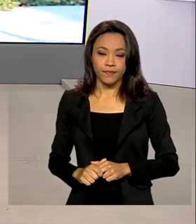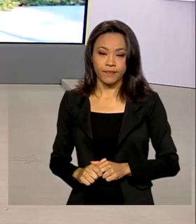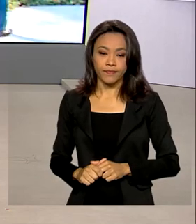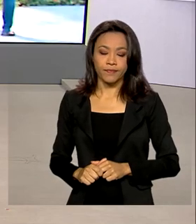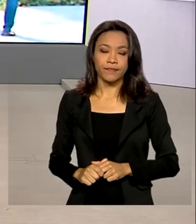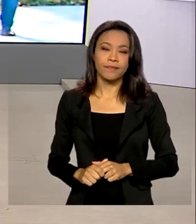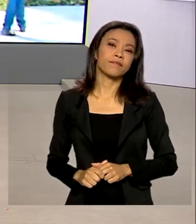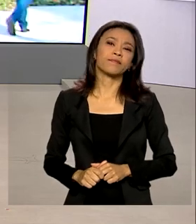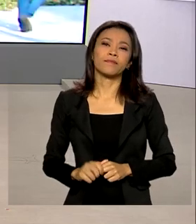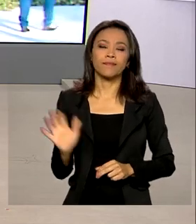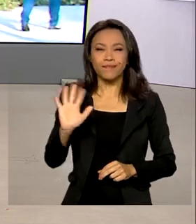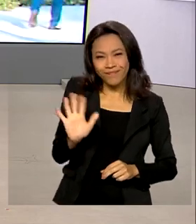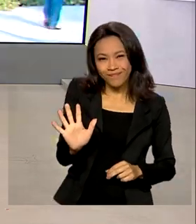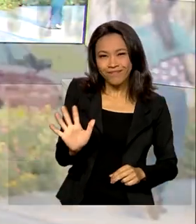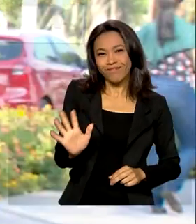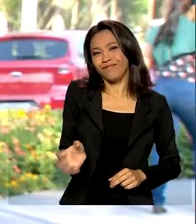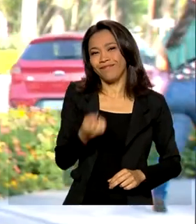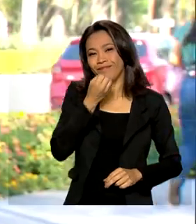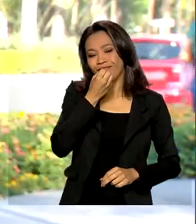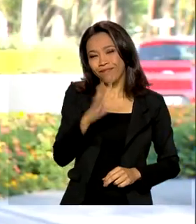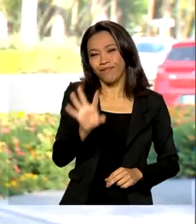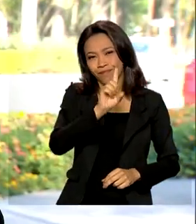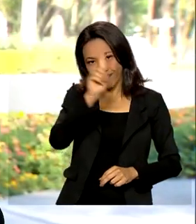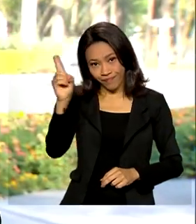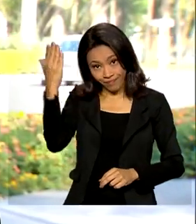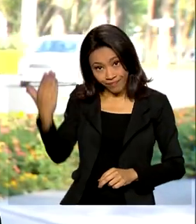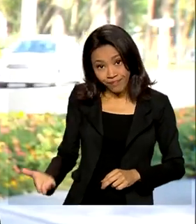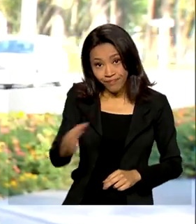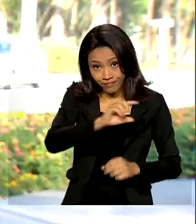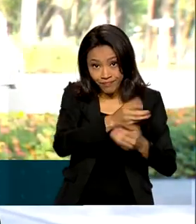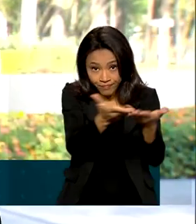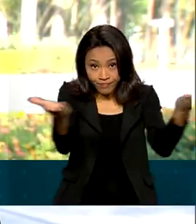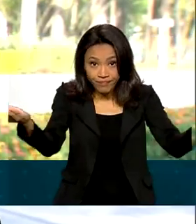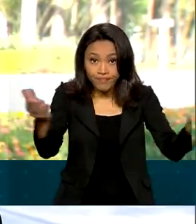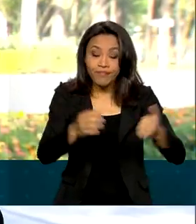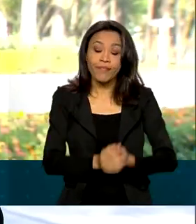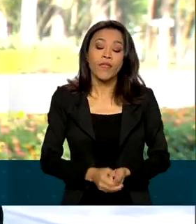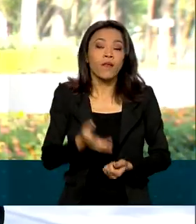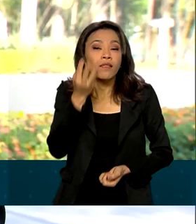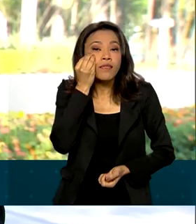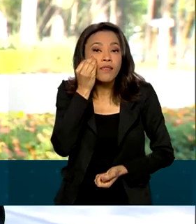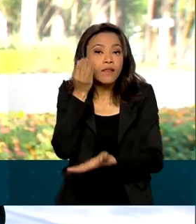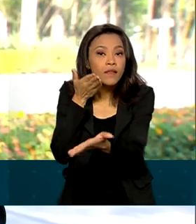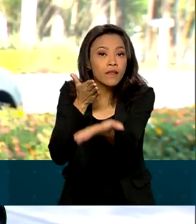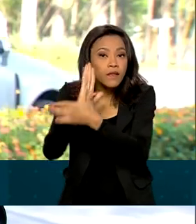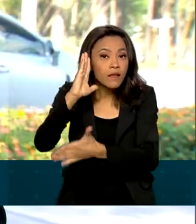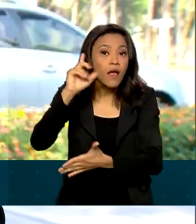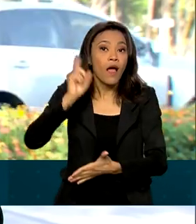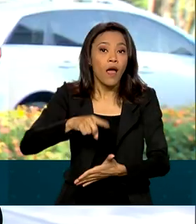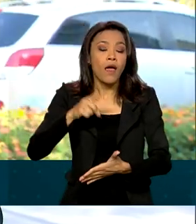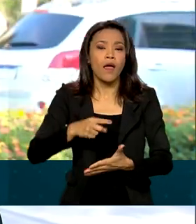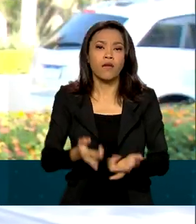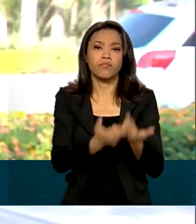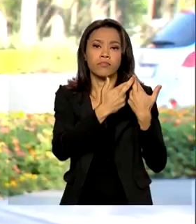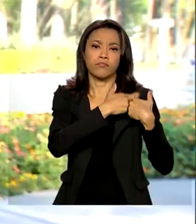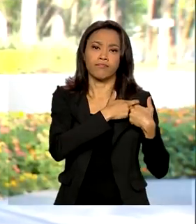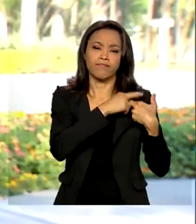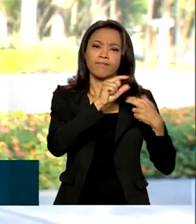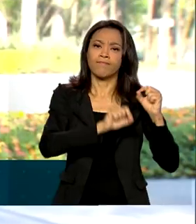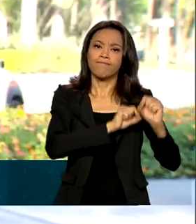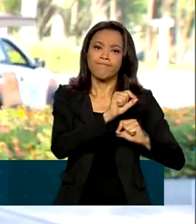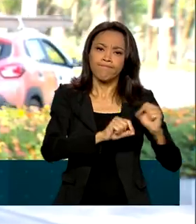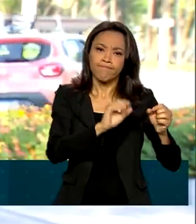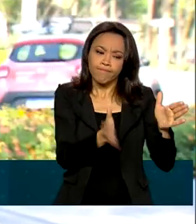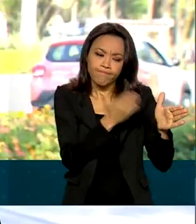Olá Renata, bom dia pra você, bom dia a todos. Olha só, o teste é aprovado, ele é fabricado pela Fiocruz e indicado